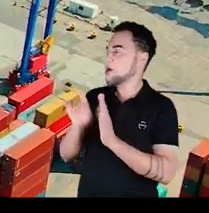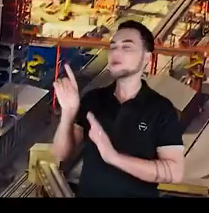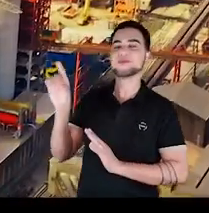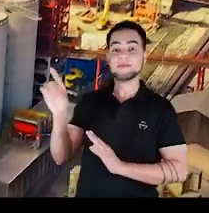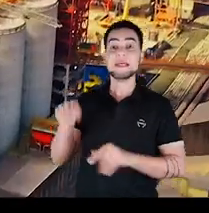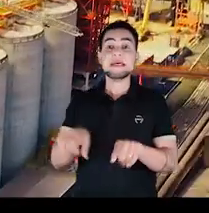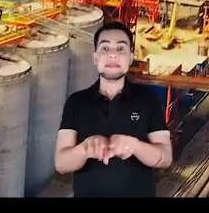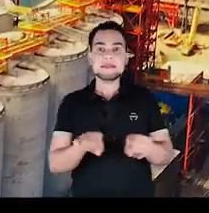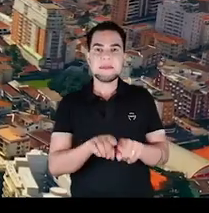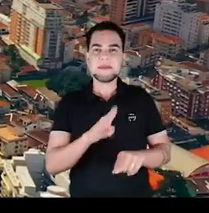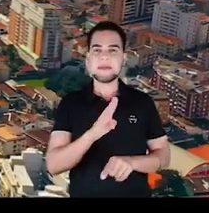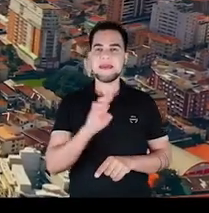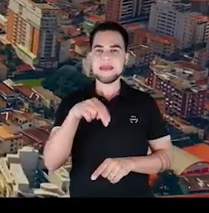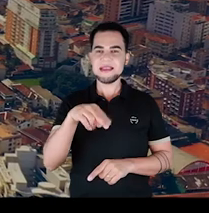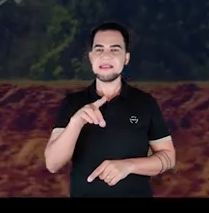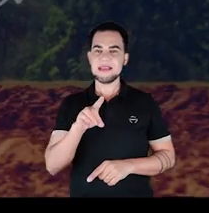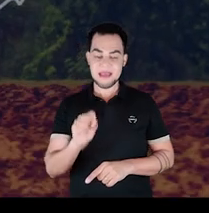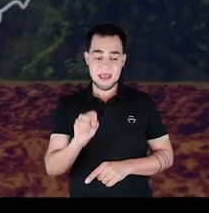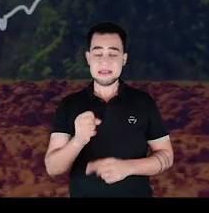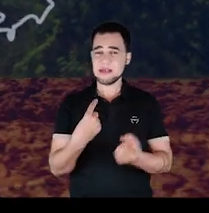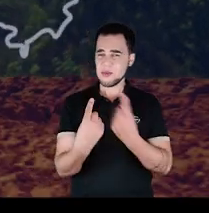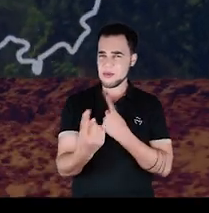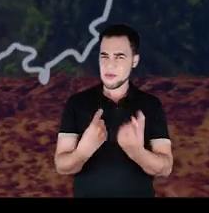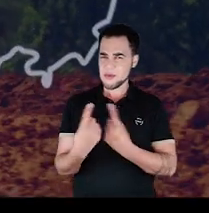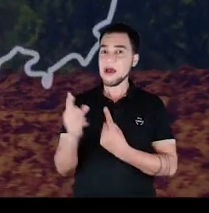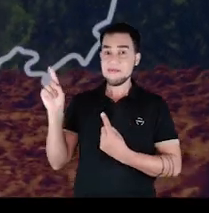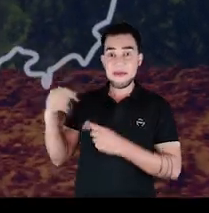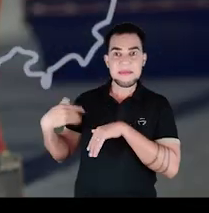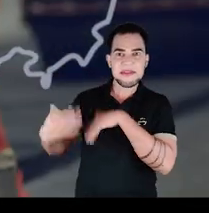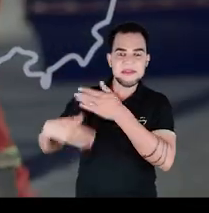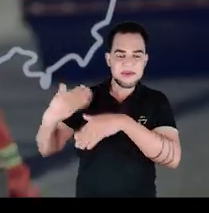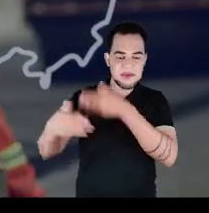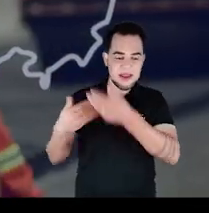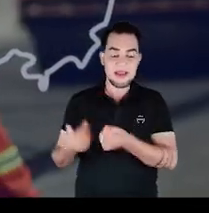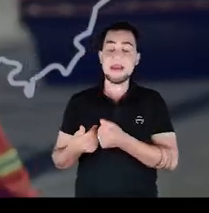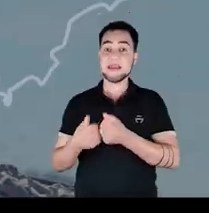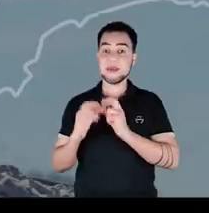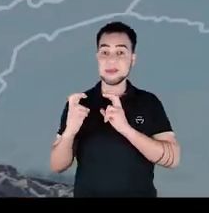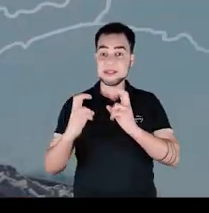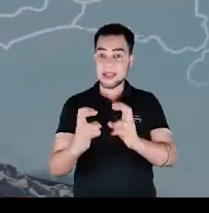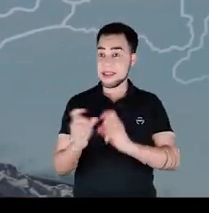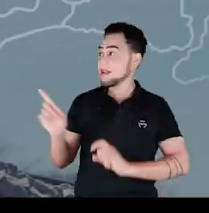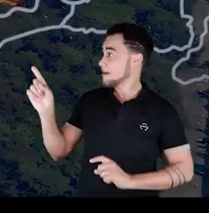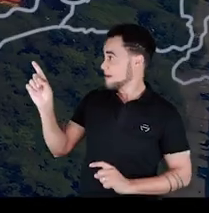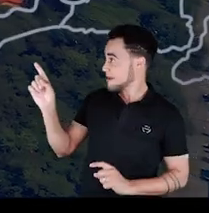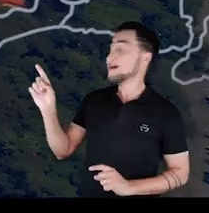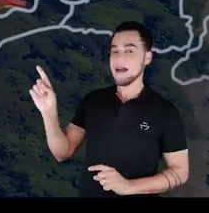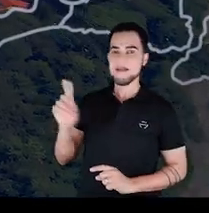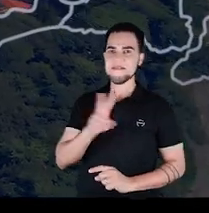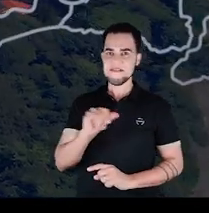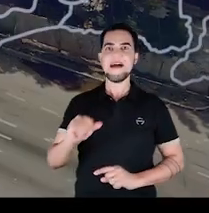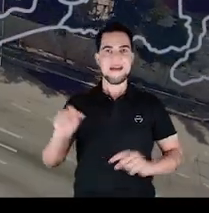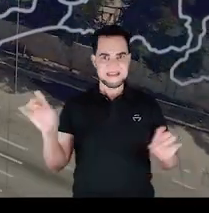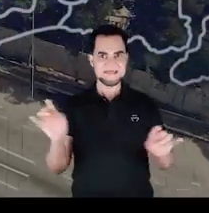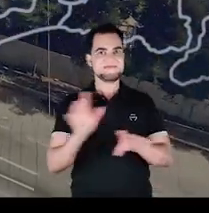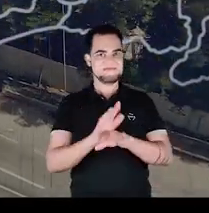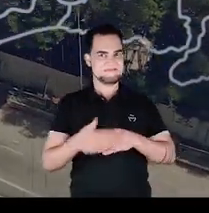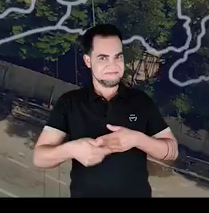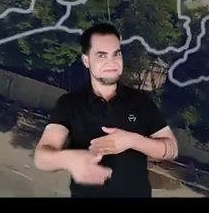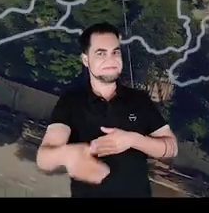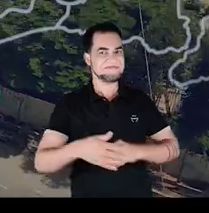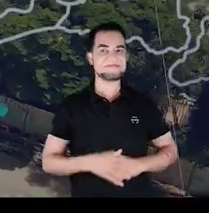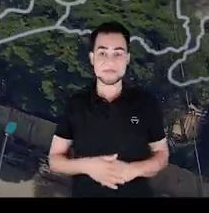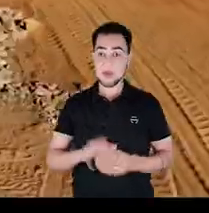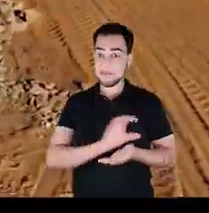de Santos. Com recursos do BNDES, as obras do Rodoanel Norte vão avançar e o trem Intercidades de Campinas a São Paulo vai sair do